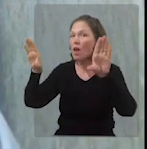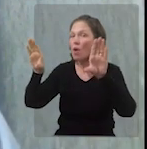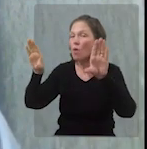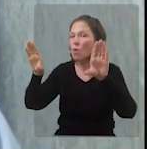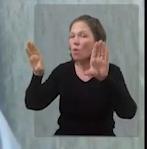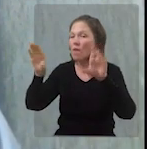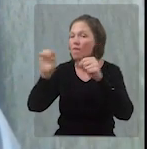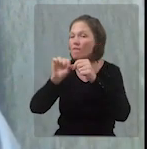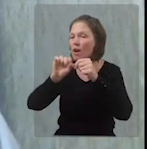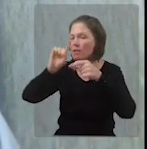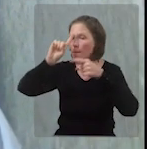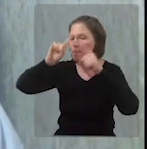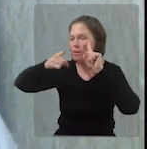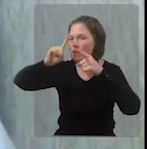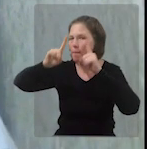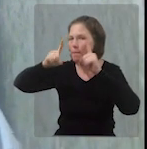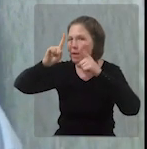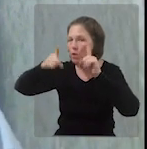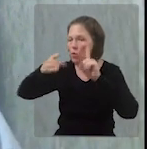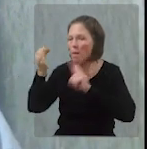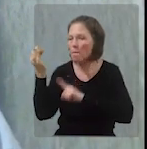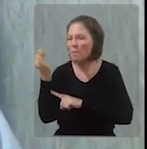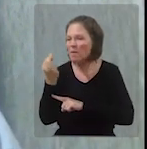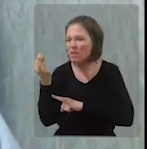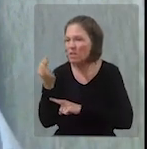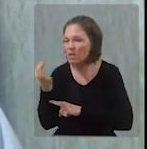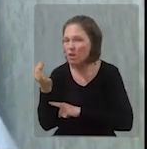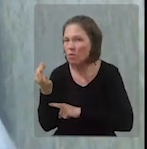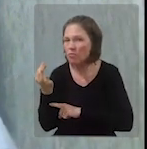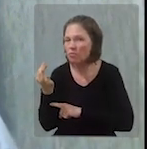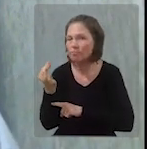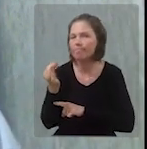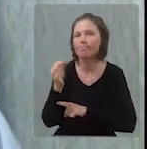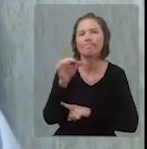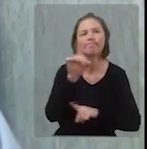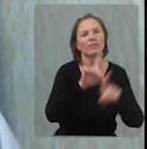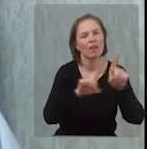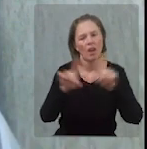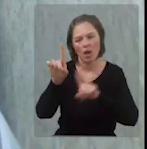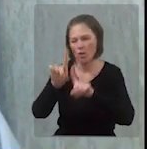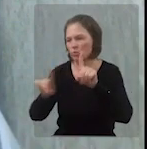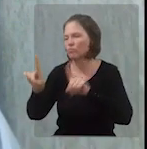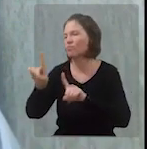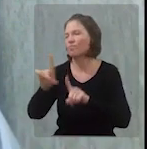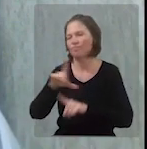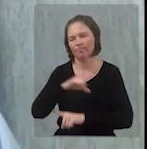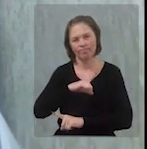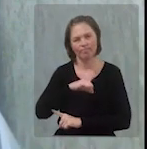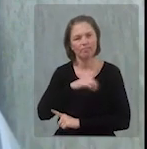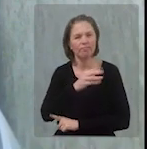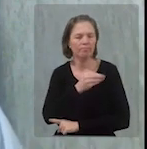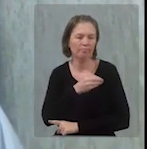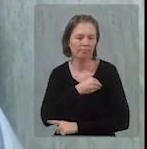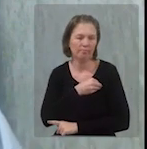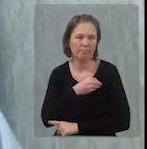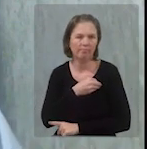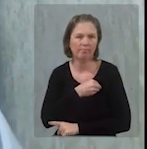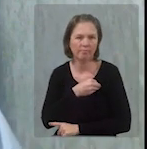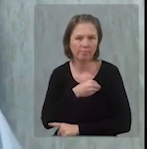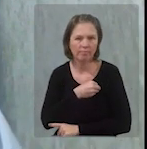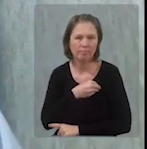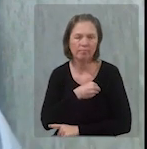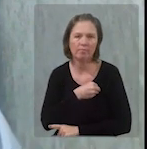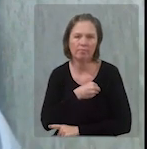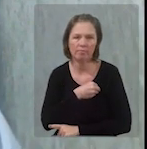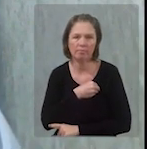o coração, toda a alma, ou seja, a perfeição. Alguém consegue? Todos pecaram e estão afastados da